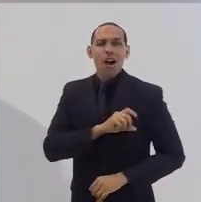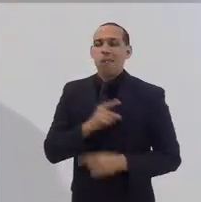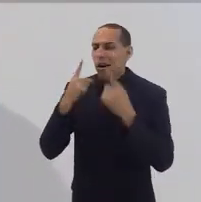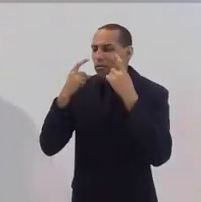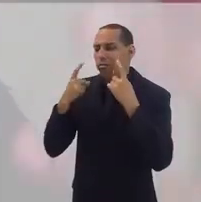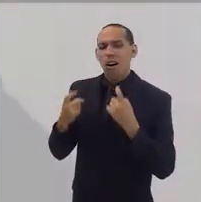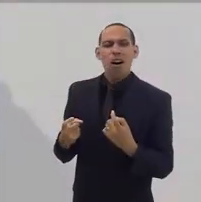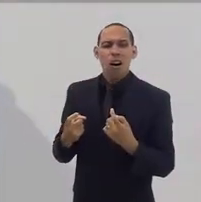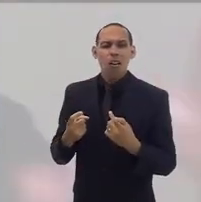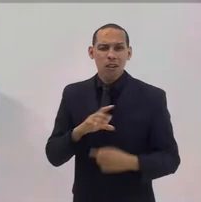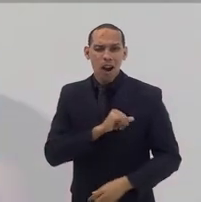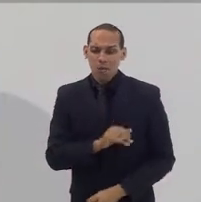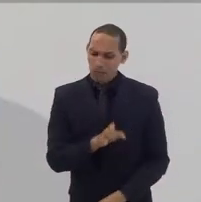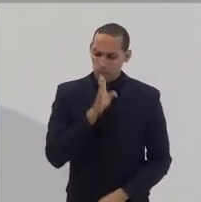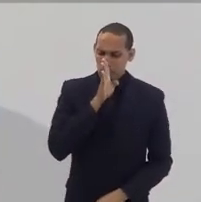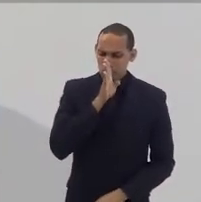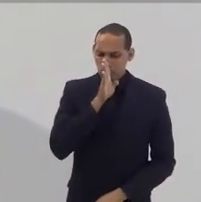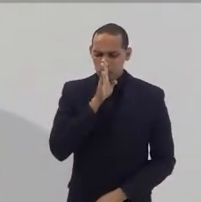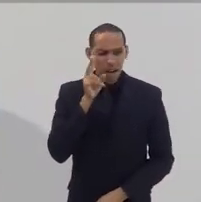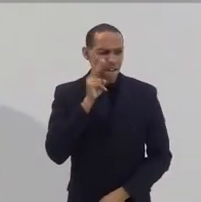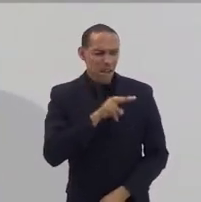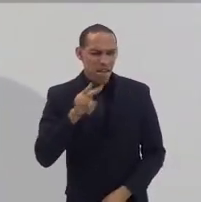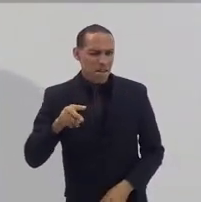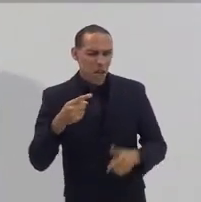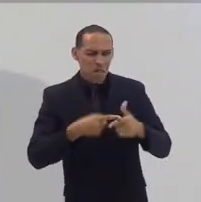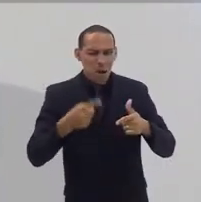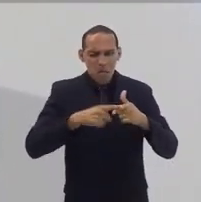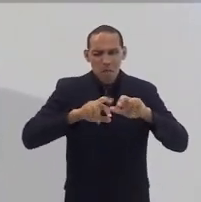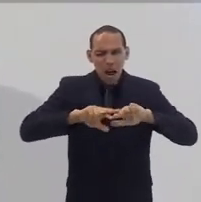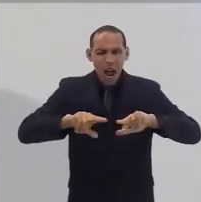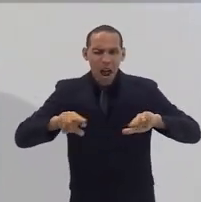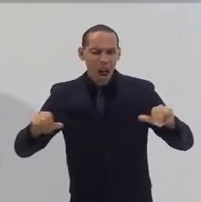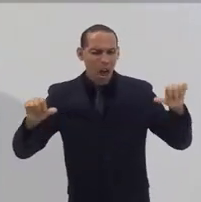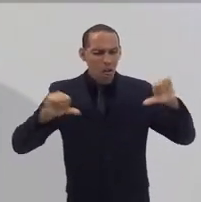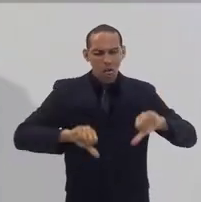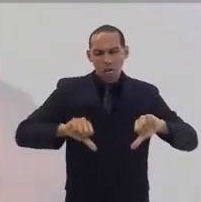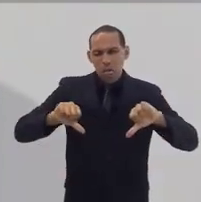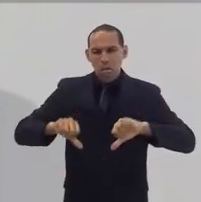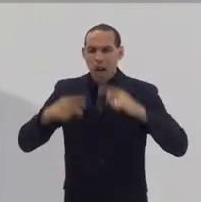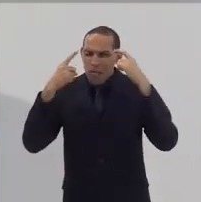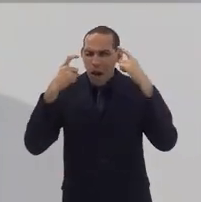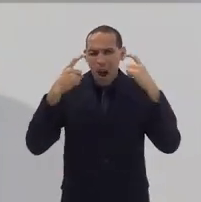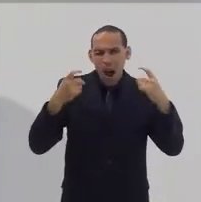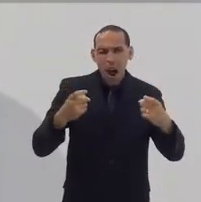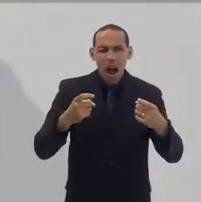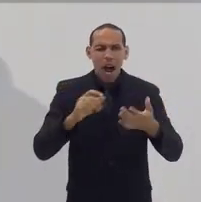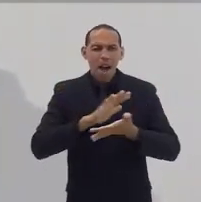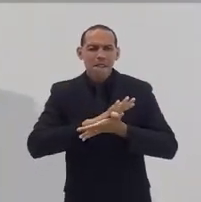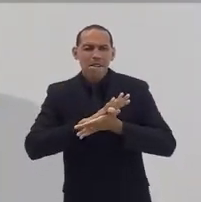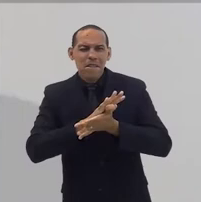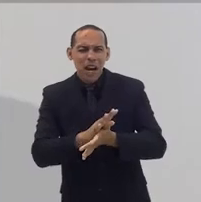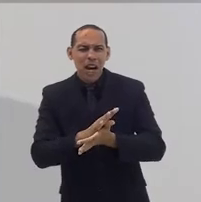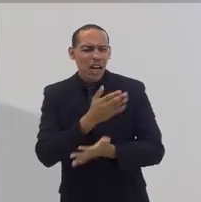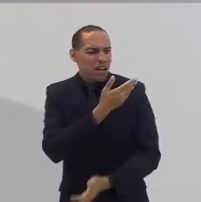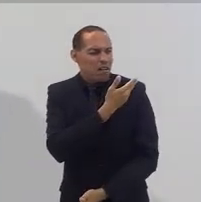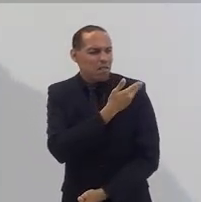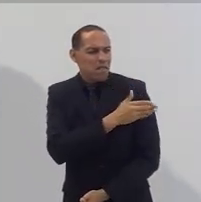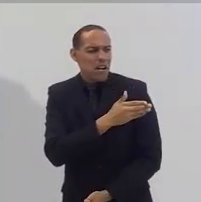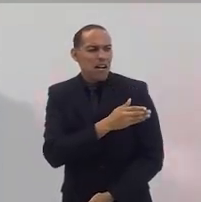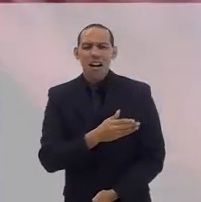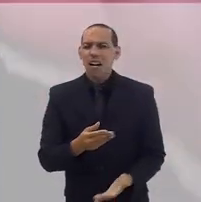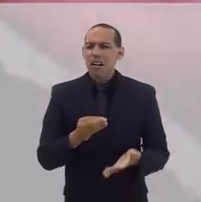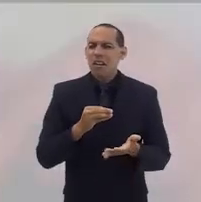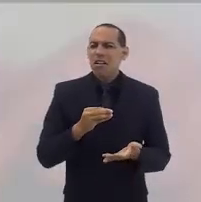silêncio diante da injustiça, da indiferença, da violência, do preconceito, da